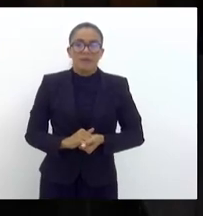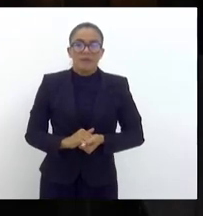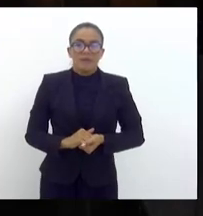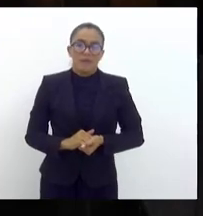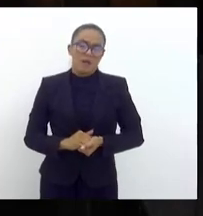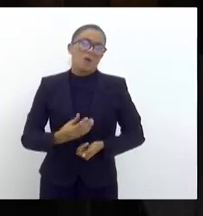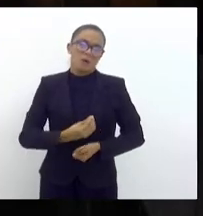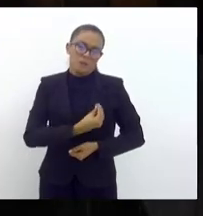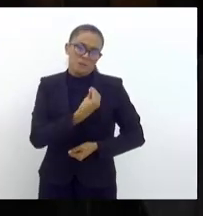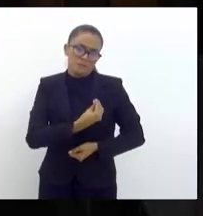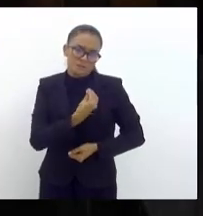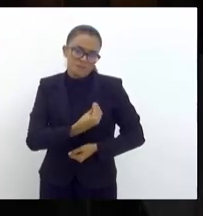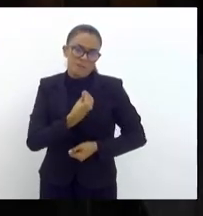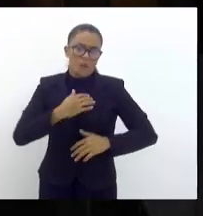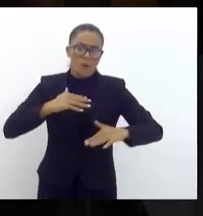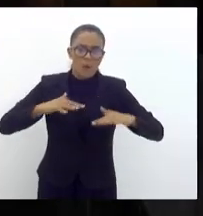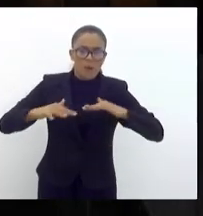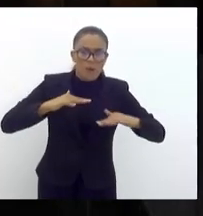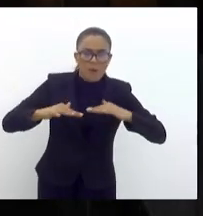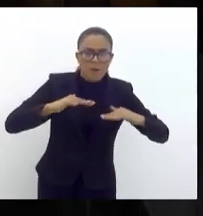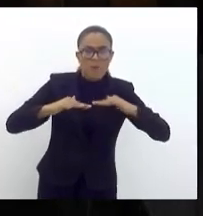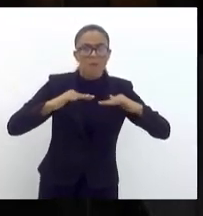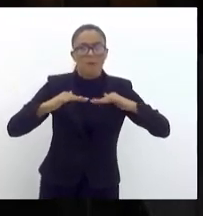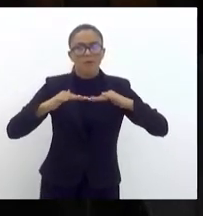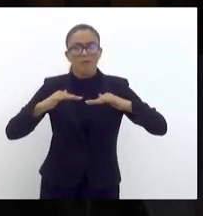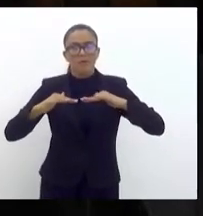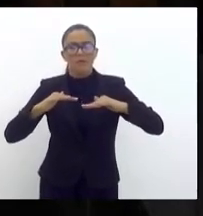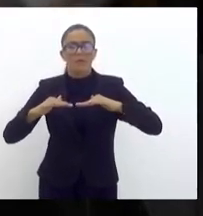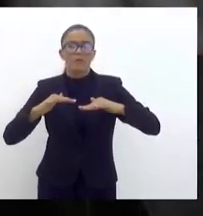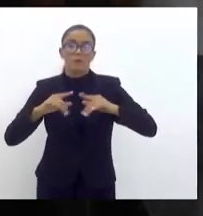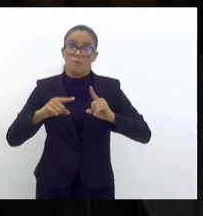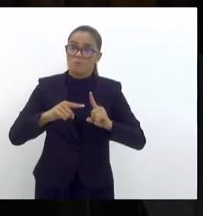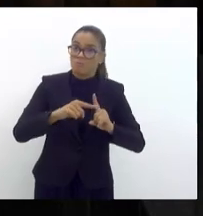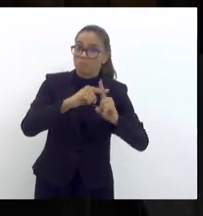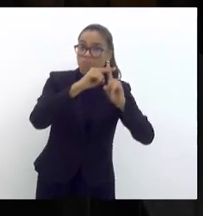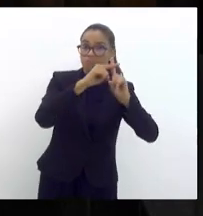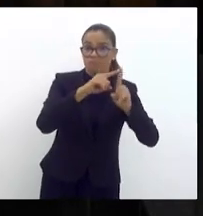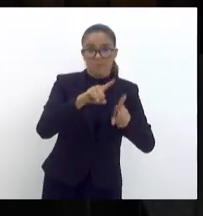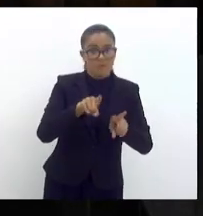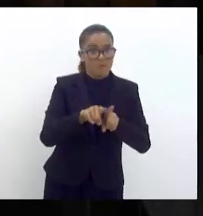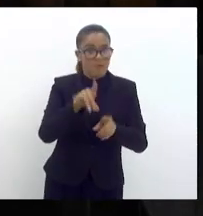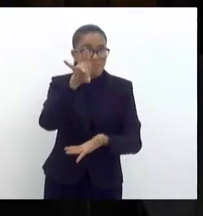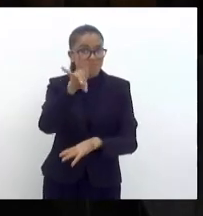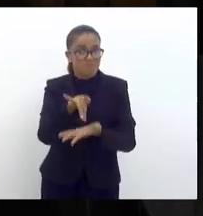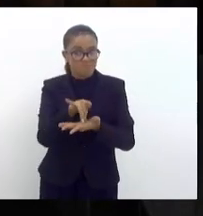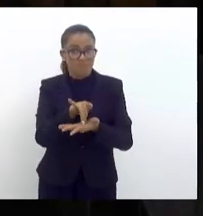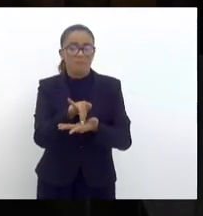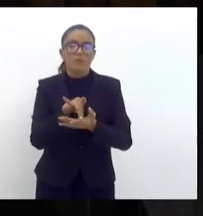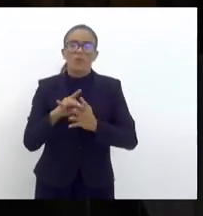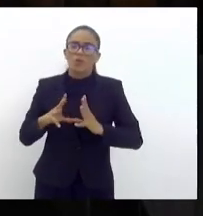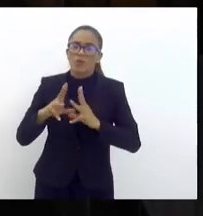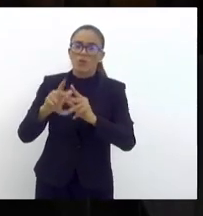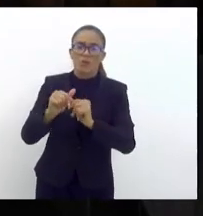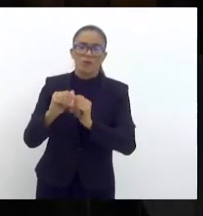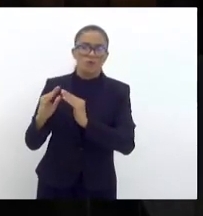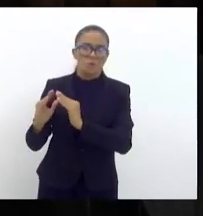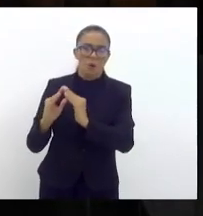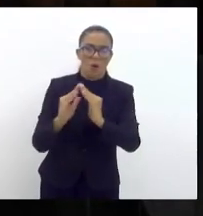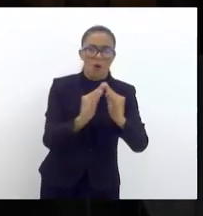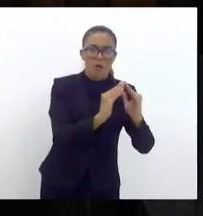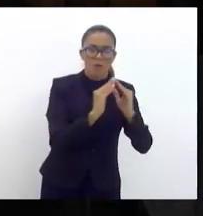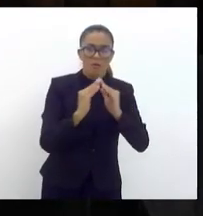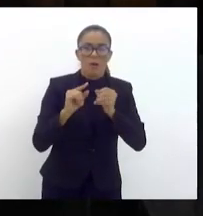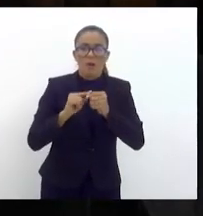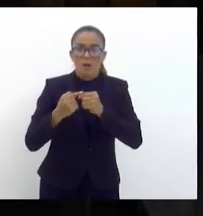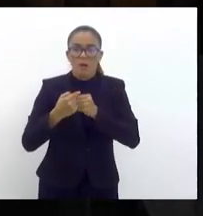Participei do movimento positivo e legítimo dos moradores do bairro